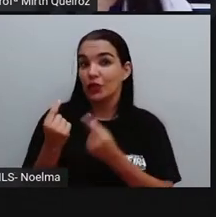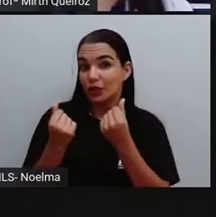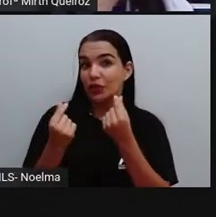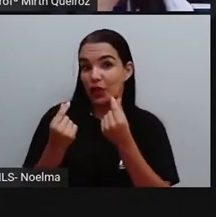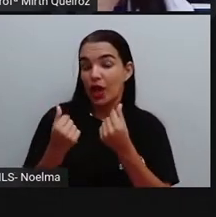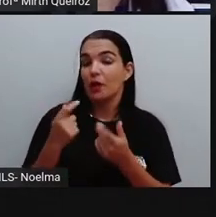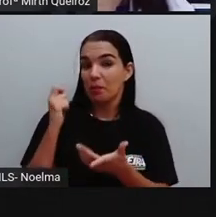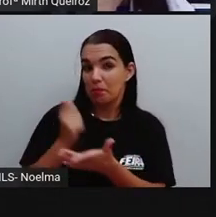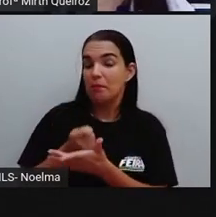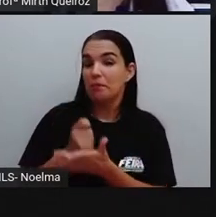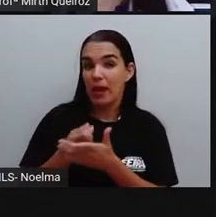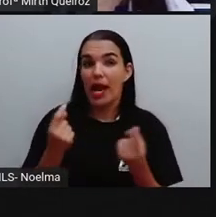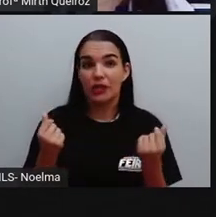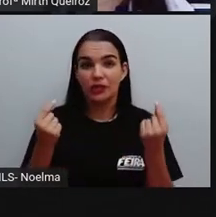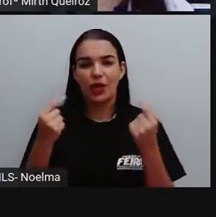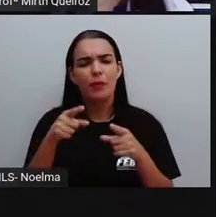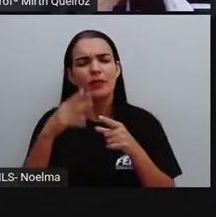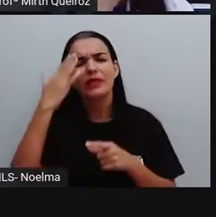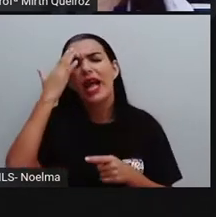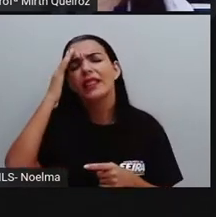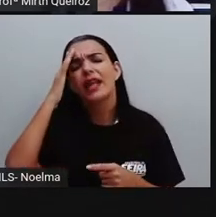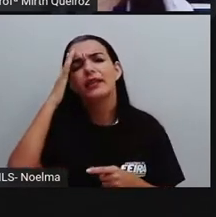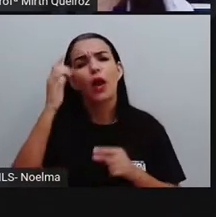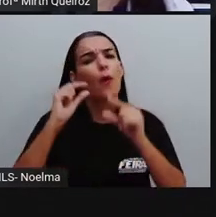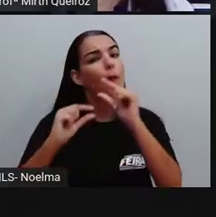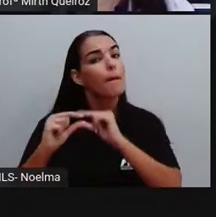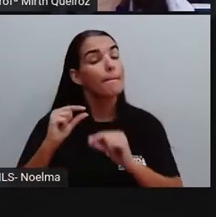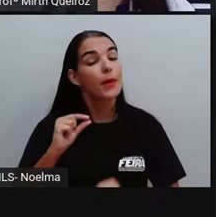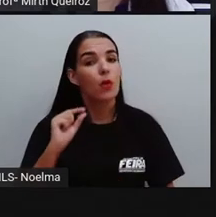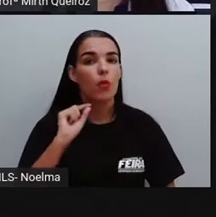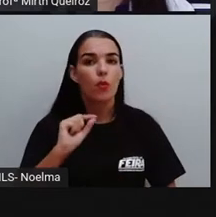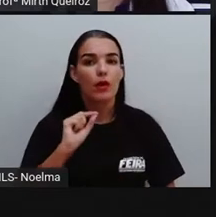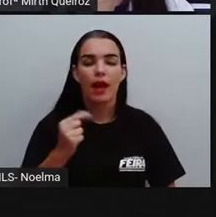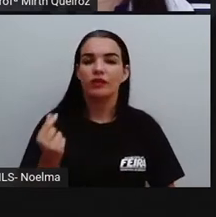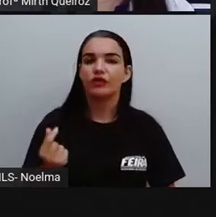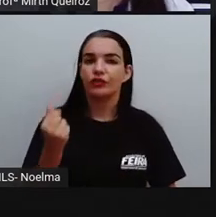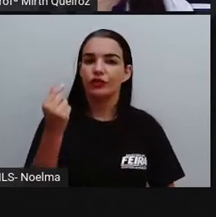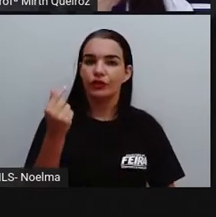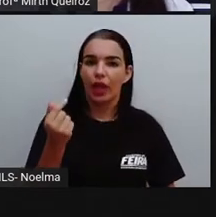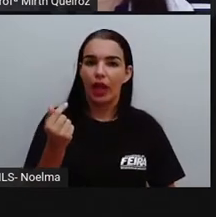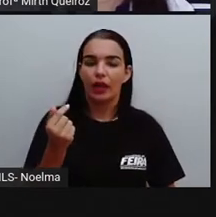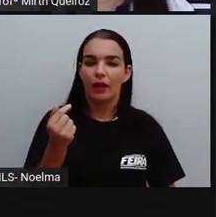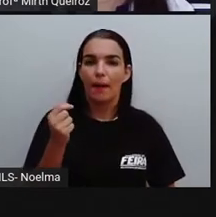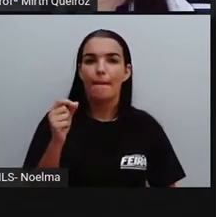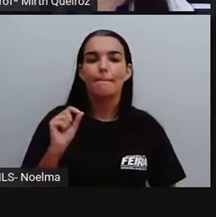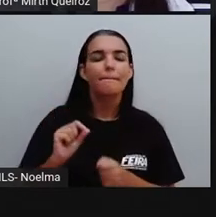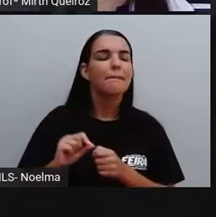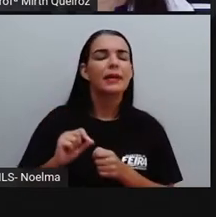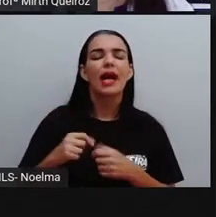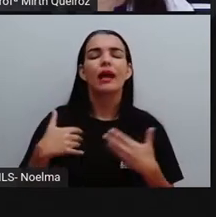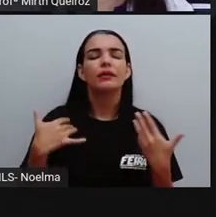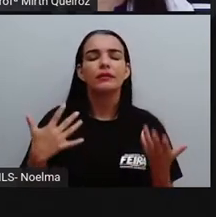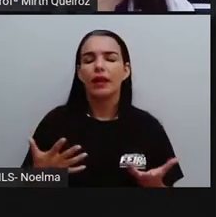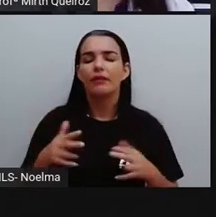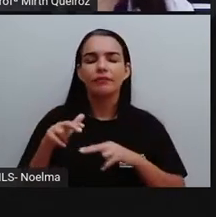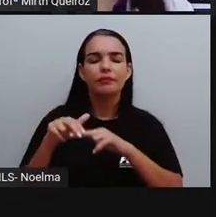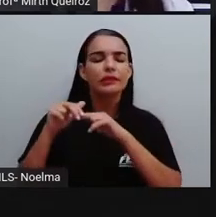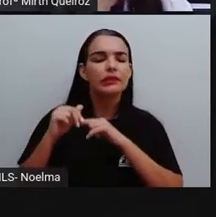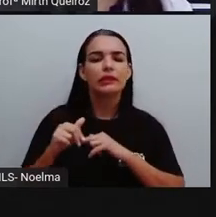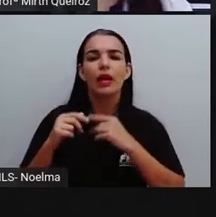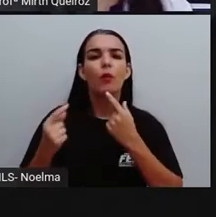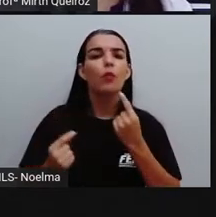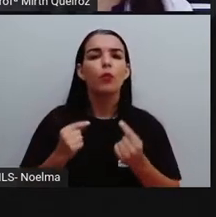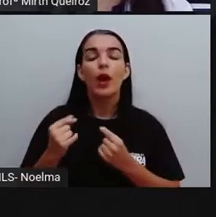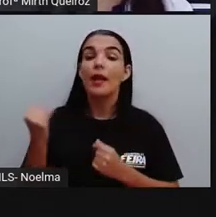dinheiro. Somente para vocês introduzirem e entenderem aí o que é o dinheiro, para que serve o dinheiro, né? E a